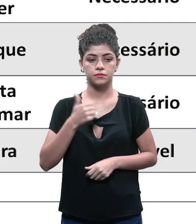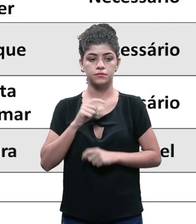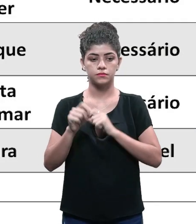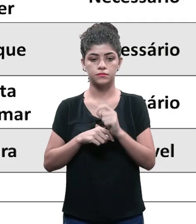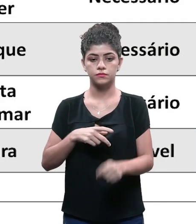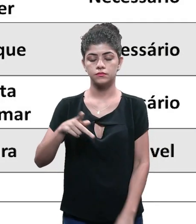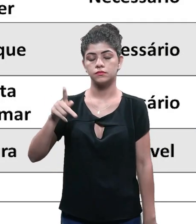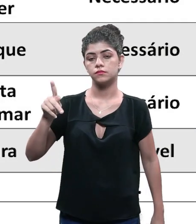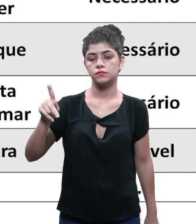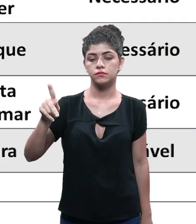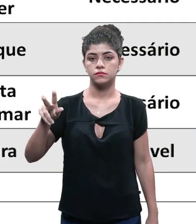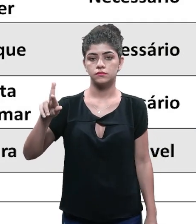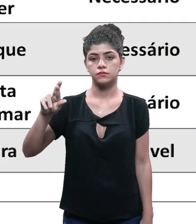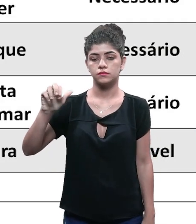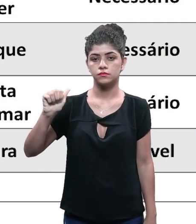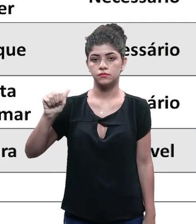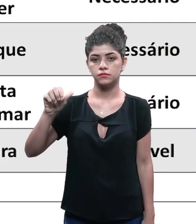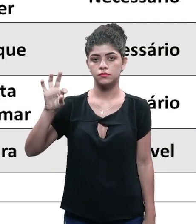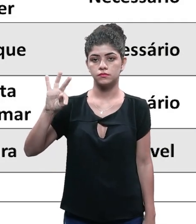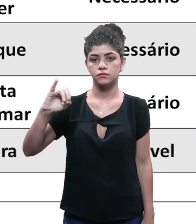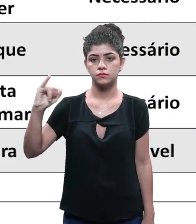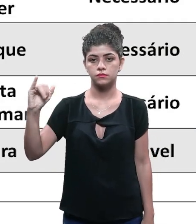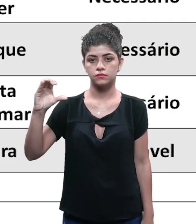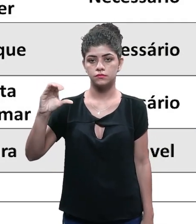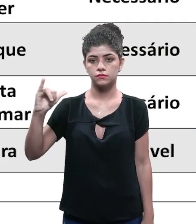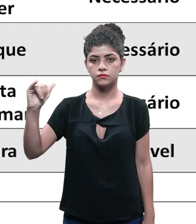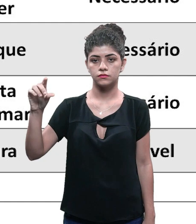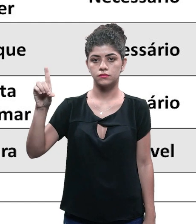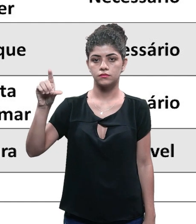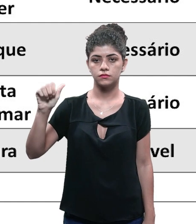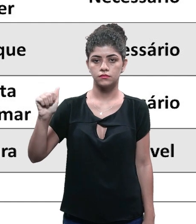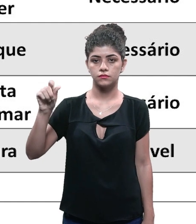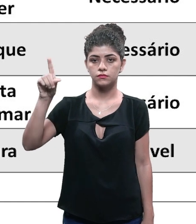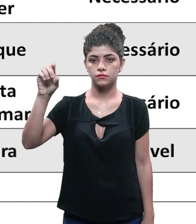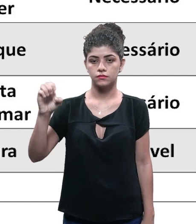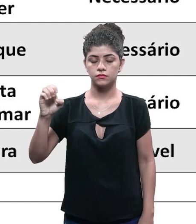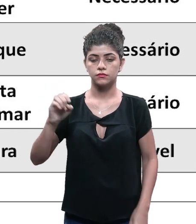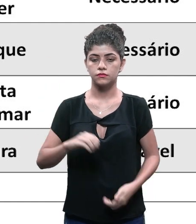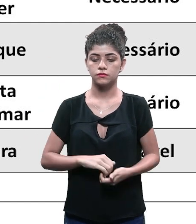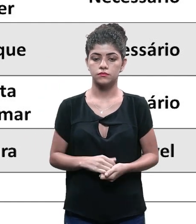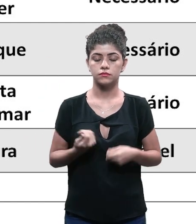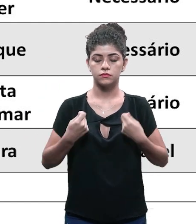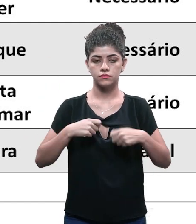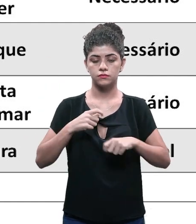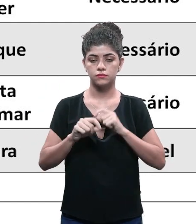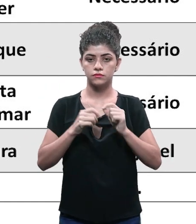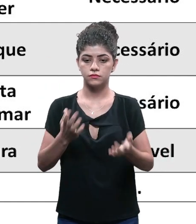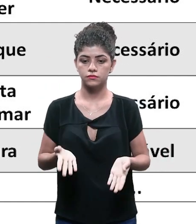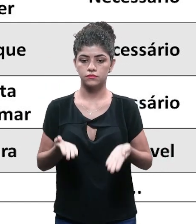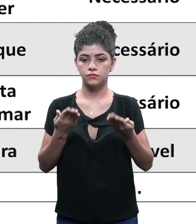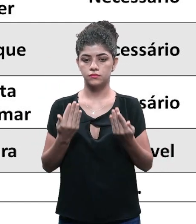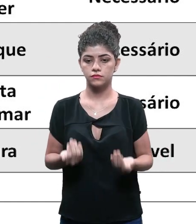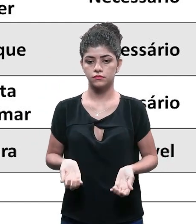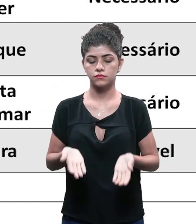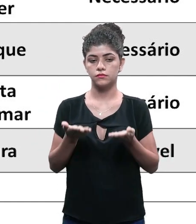requisito primeira parte praticidade pra ter essa praticidade eu vou ter o que? formas simples necessárias